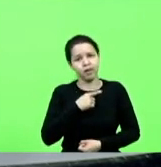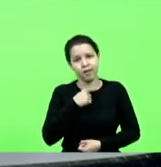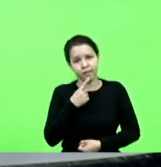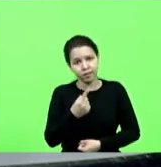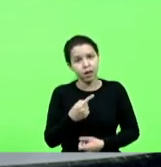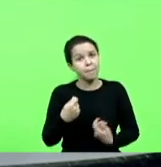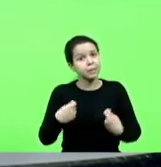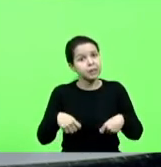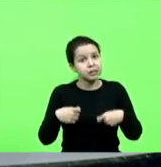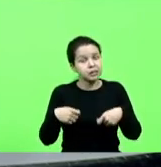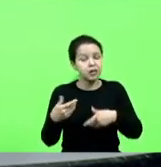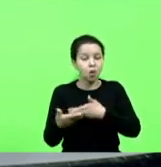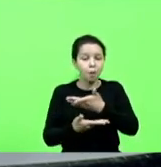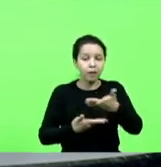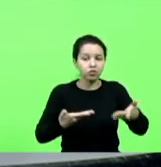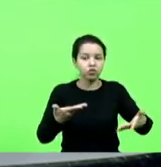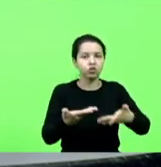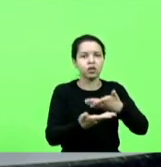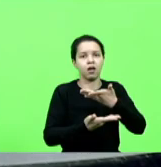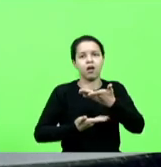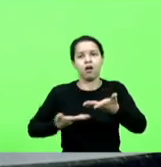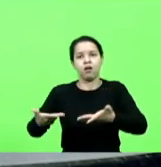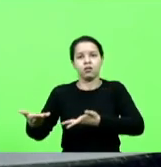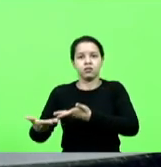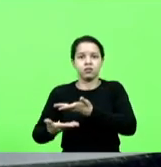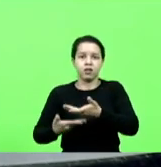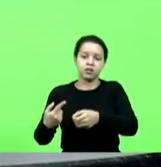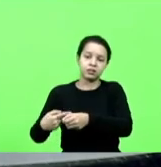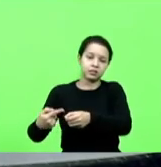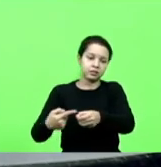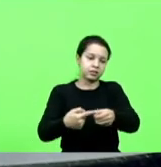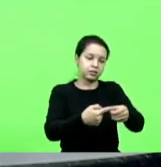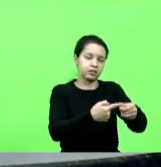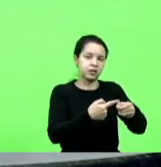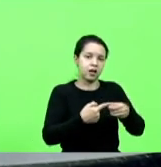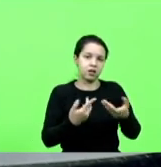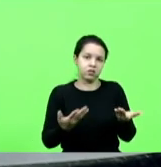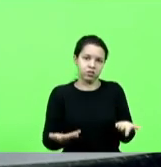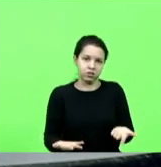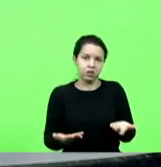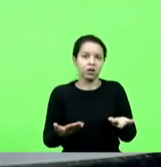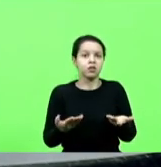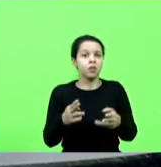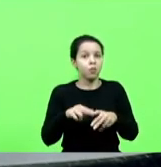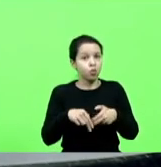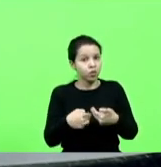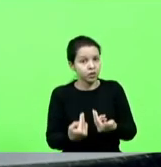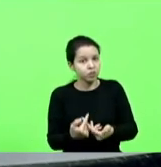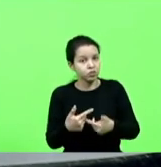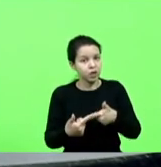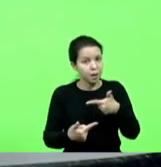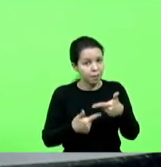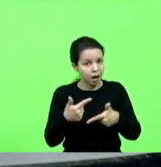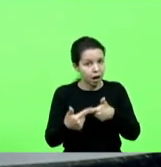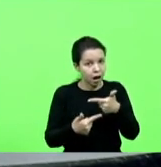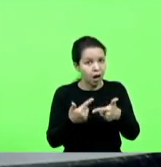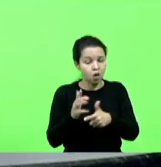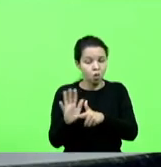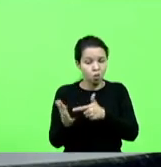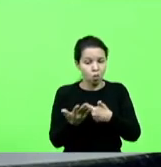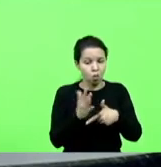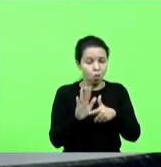compartilhada nessas cidades, mais que tudo, e por isso que o trabalho coletivo precisa se